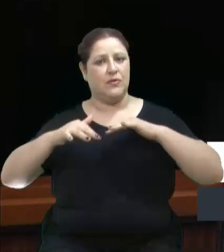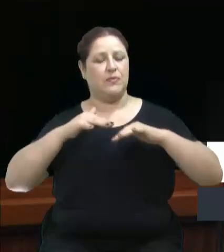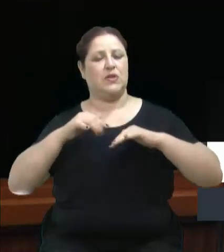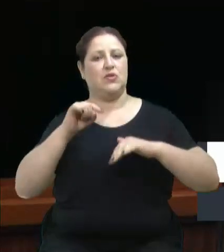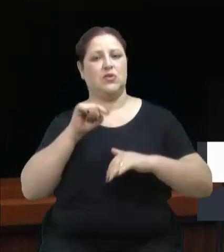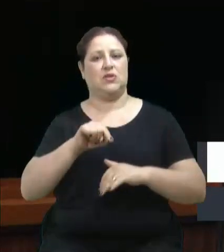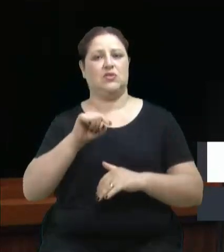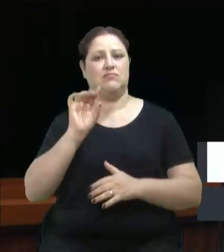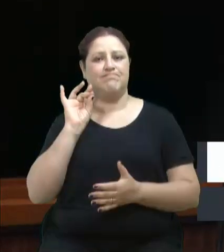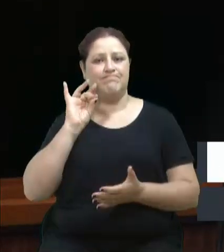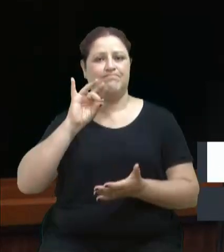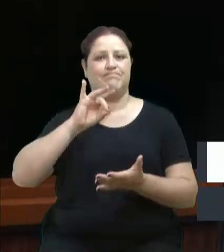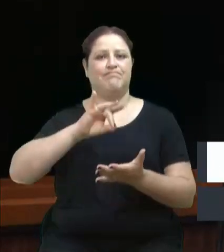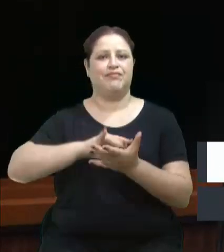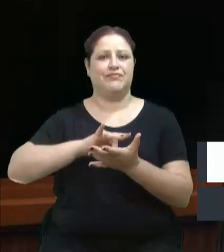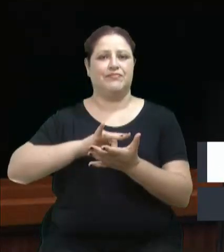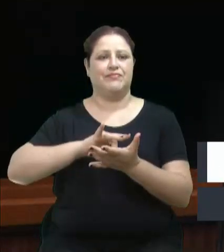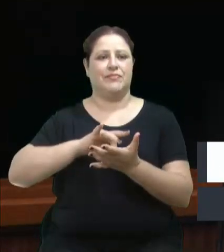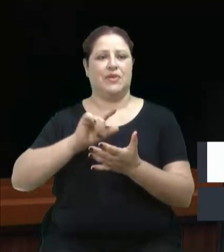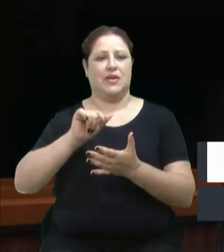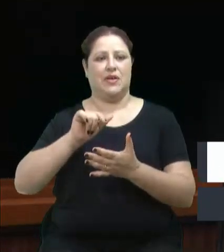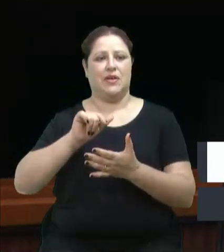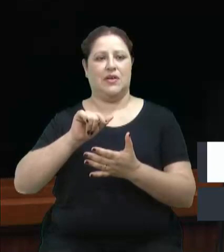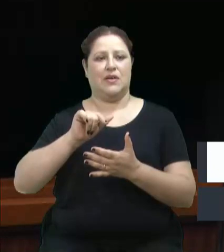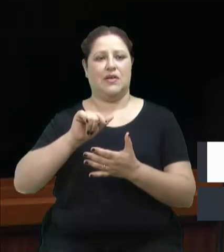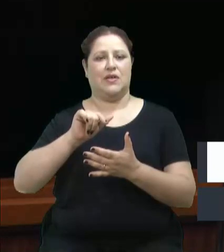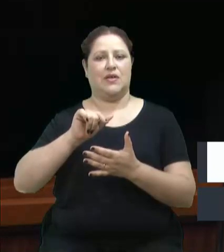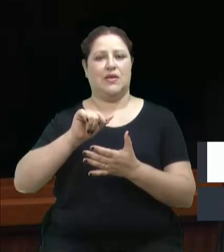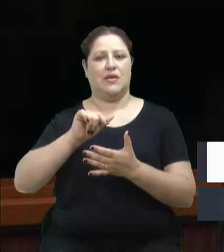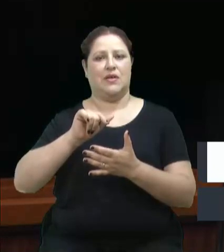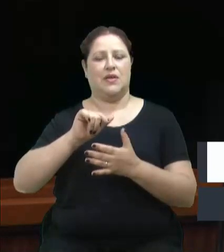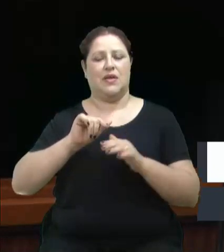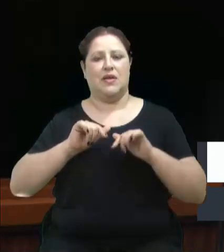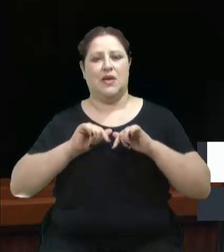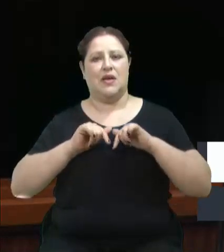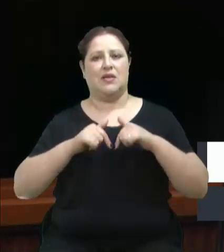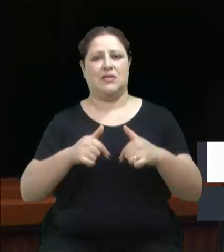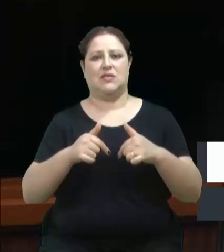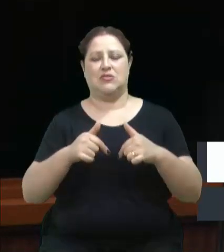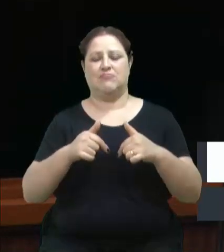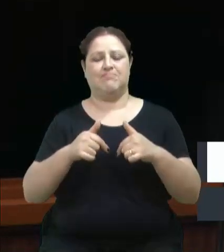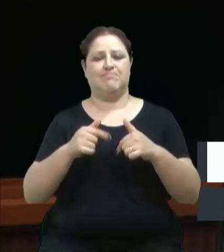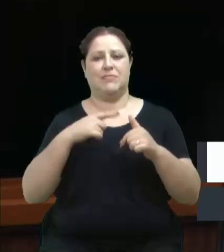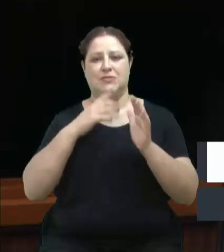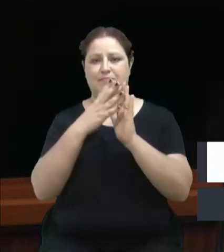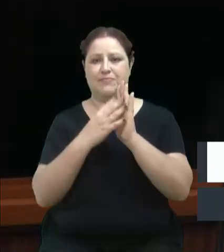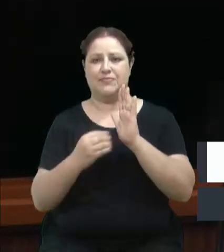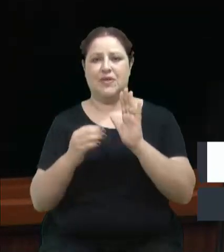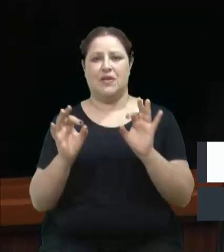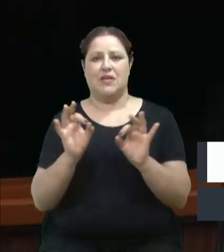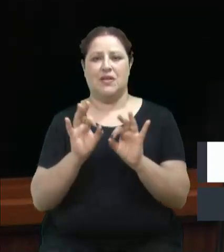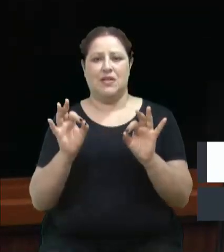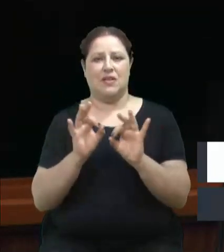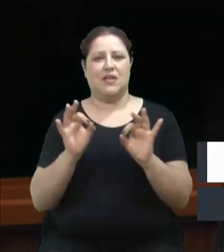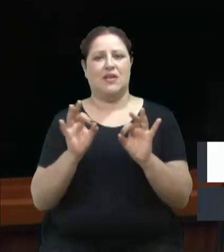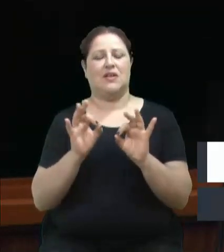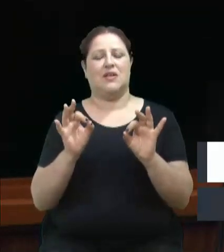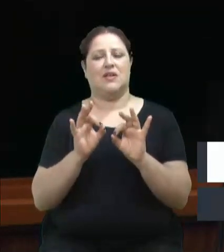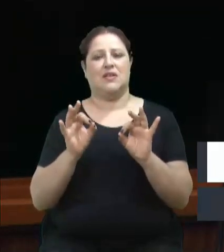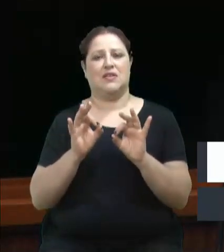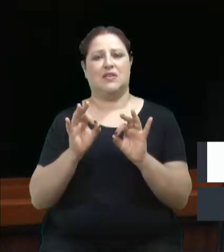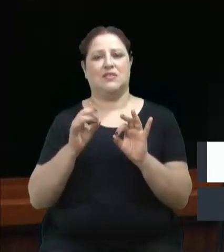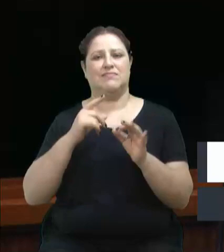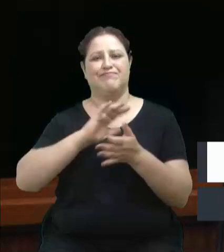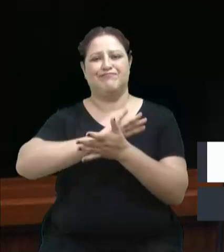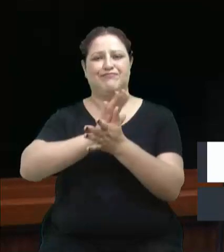uma atitude exemplar, que não passe mais nenhum tipo de discriminação nessa casa, que não é